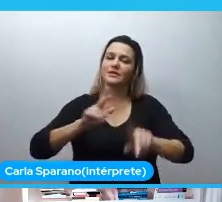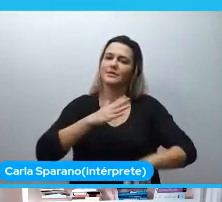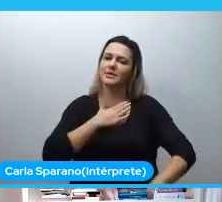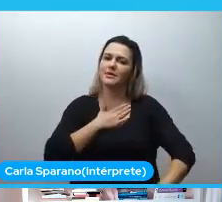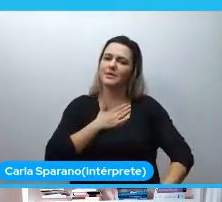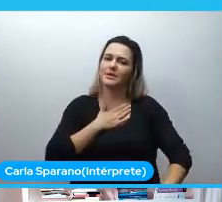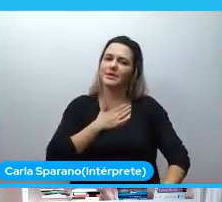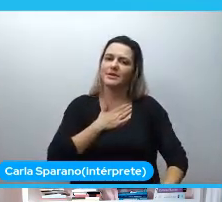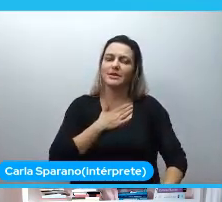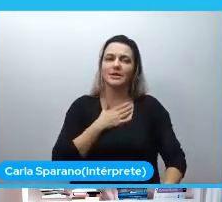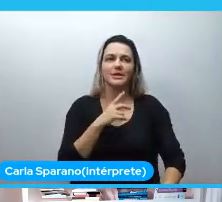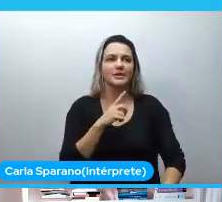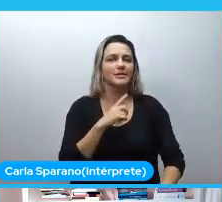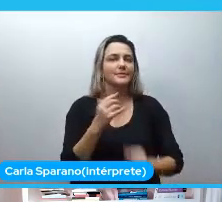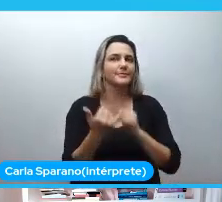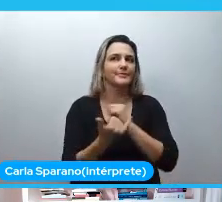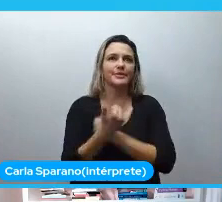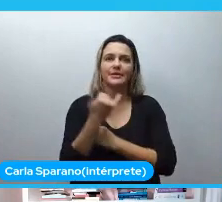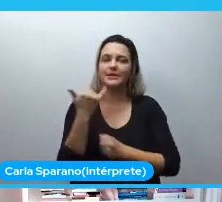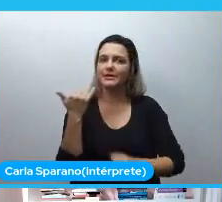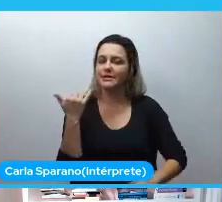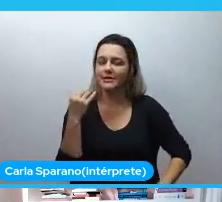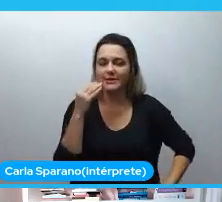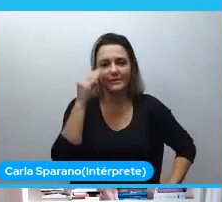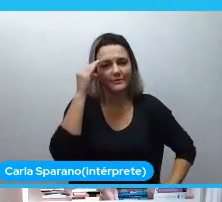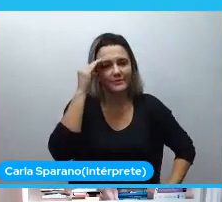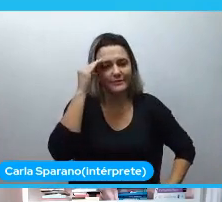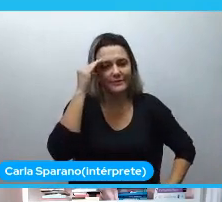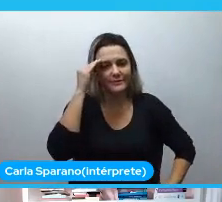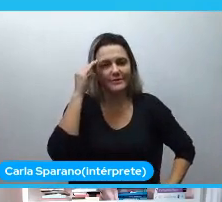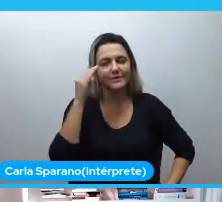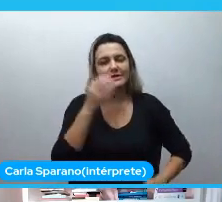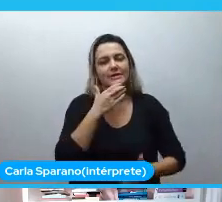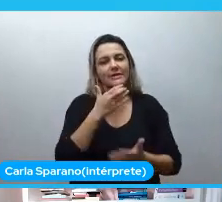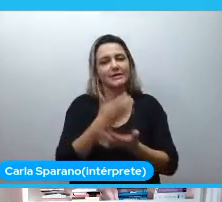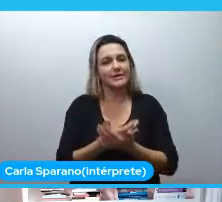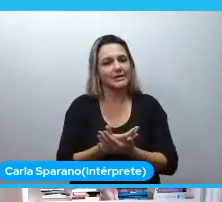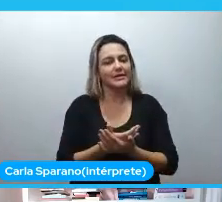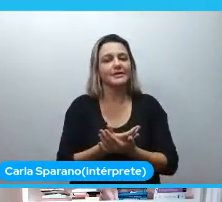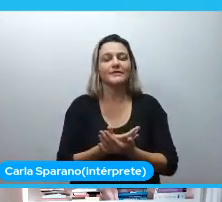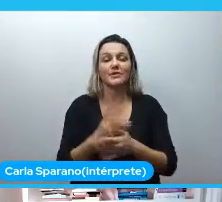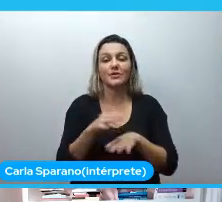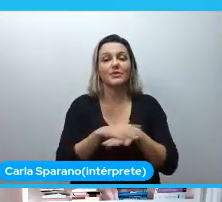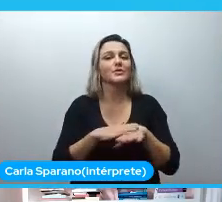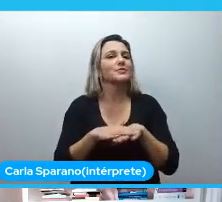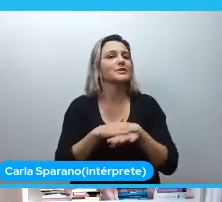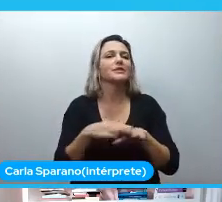Recebi um carão, eu realmente recebi uma situação em que eu conversei e falei,